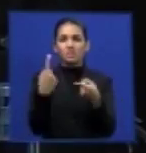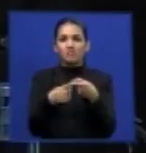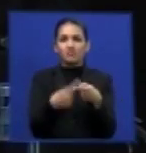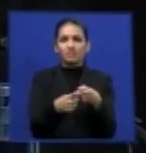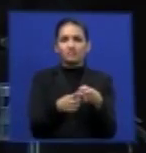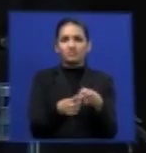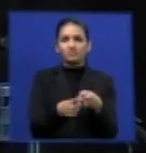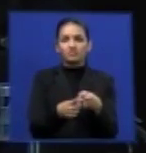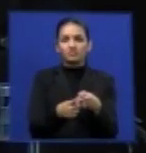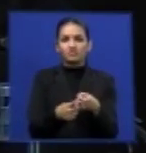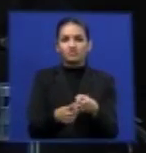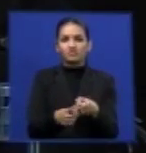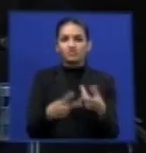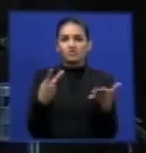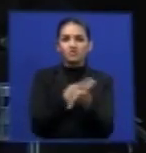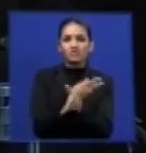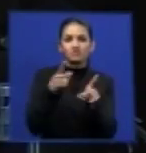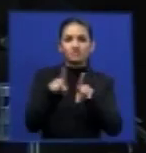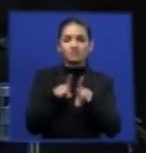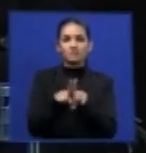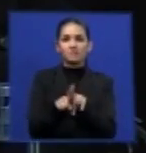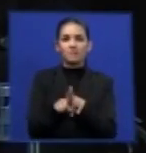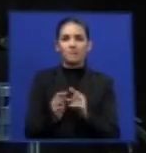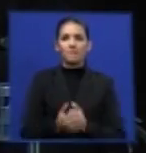mesma no mesmo ensaio numa mesma